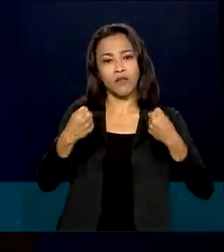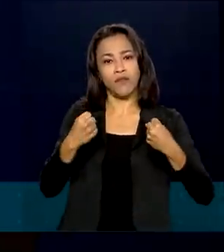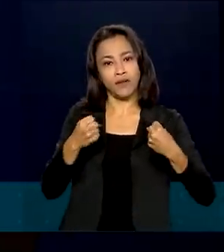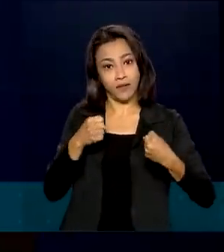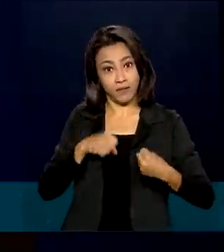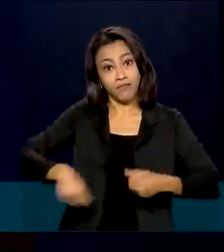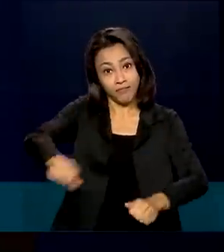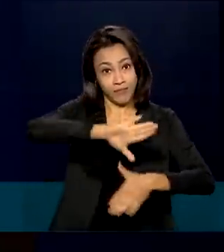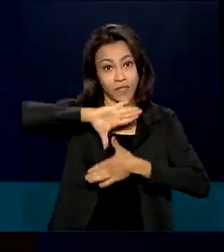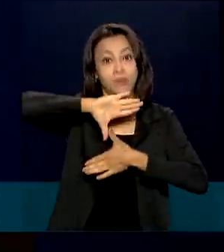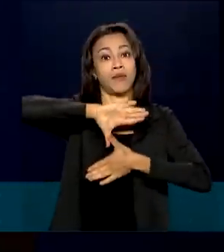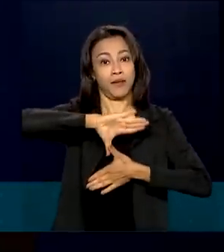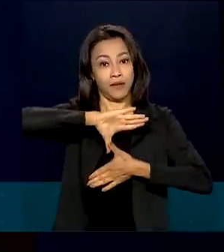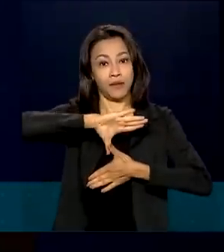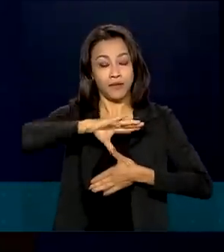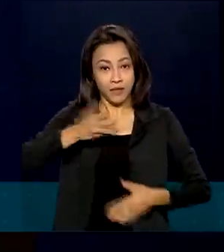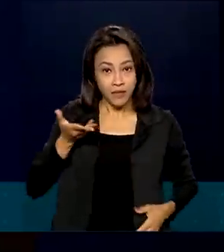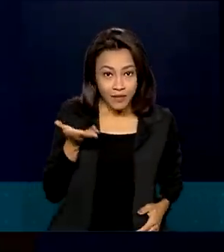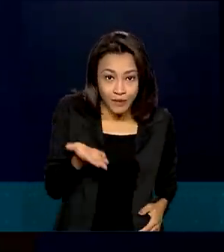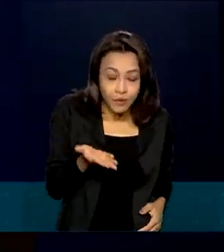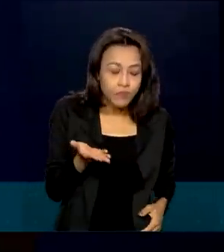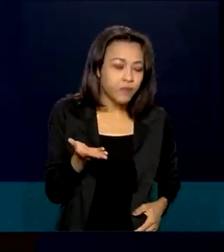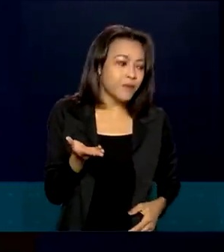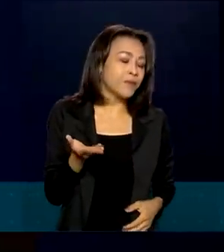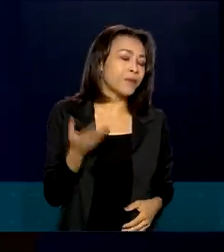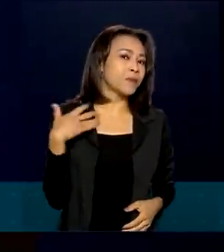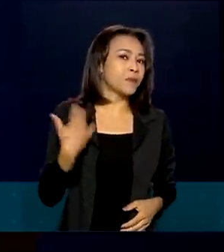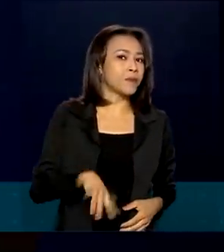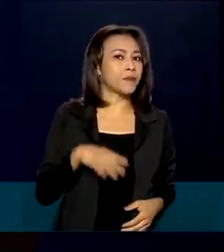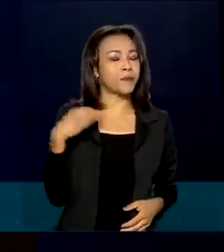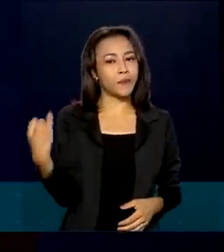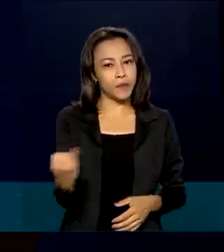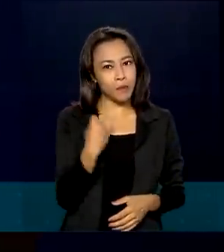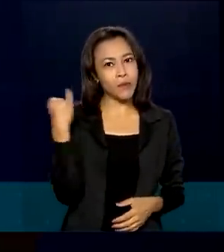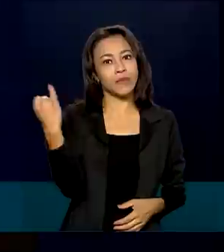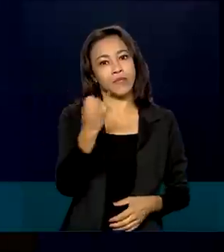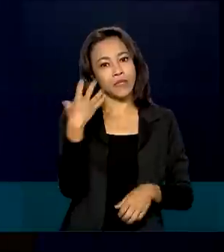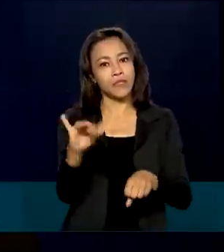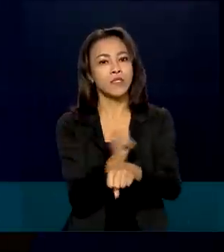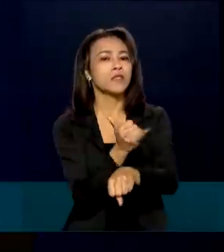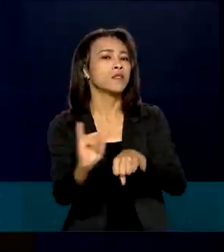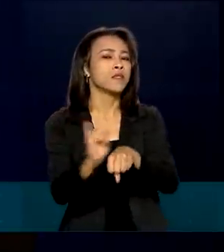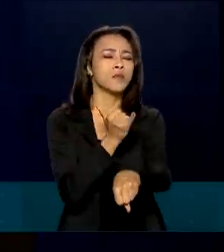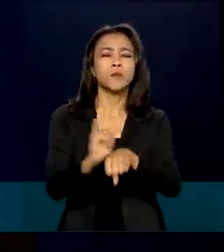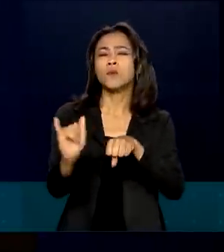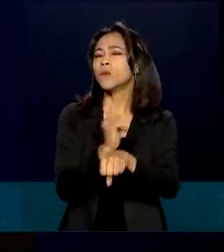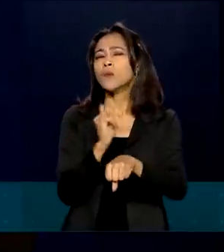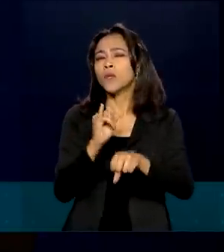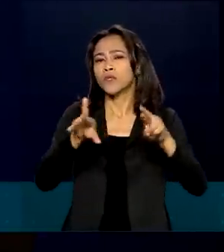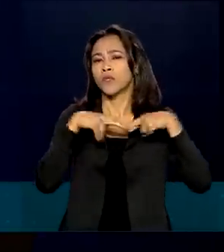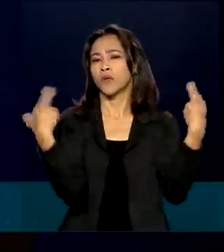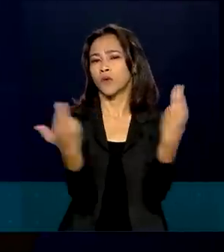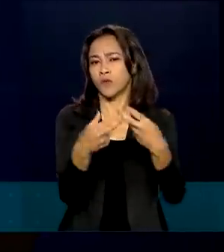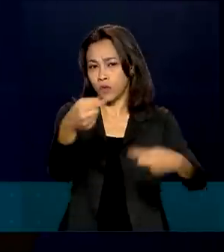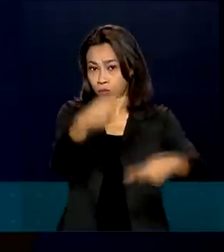tendo se tornado relevante instrumento de reunião política